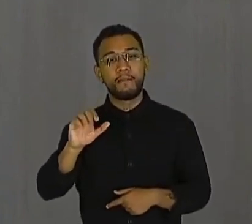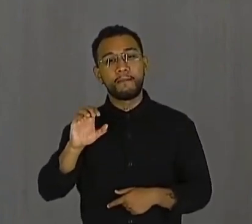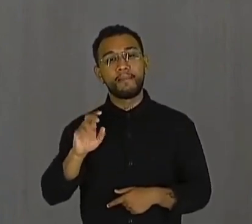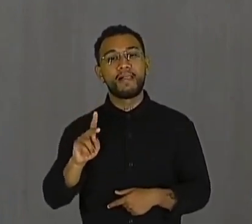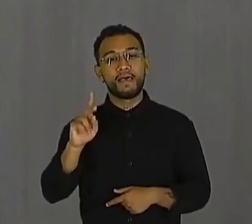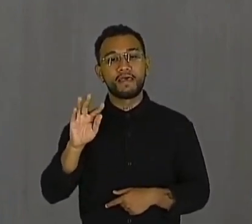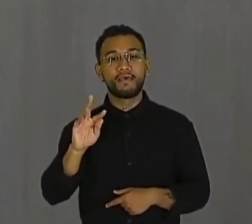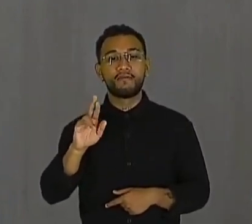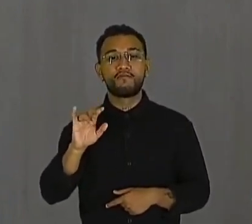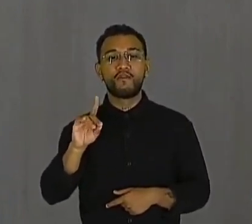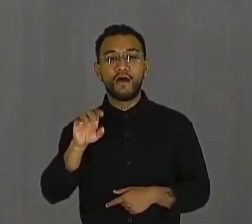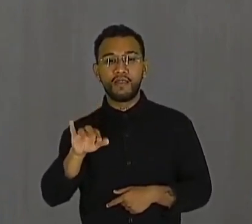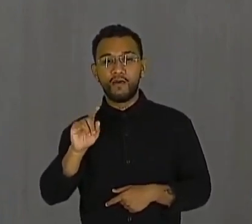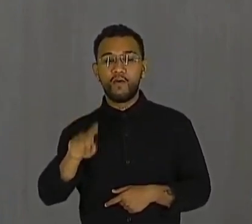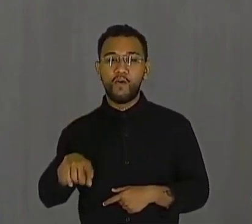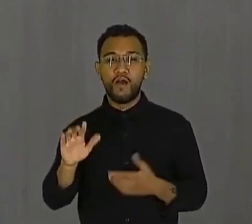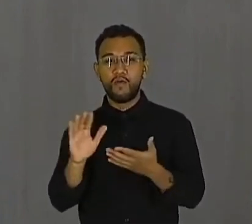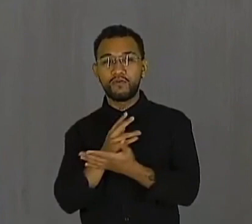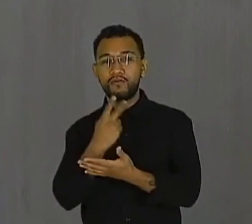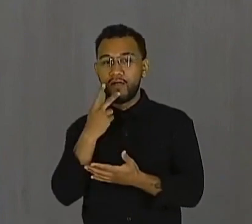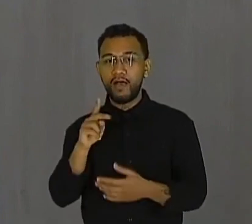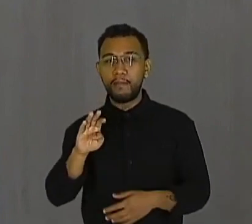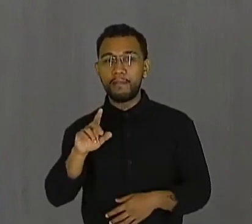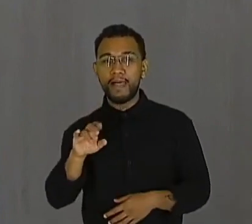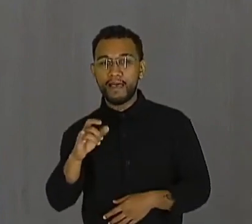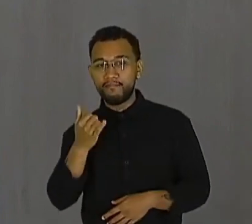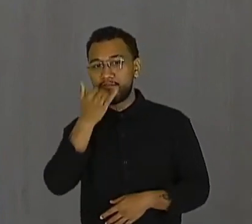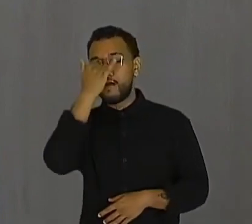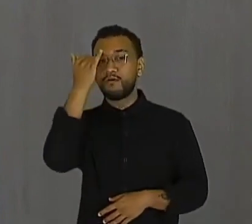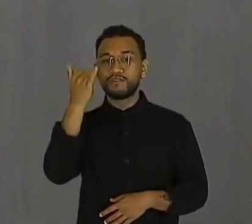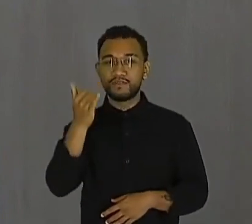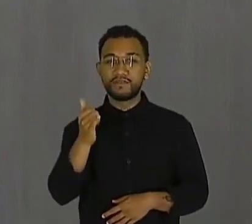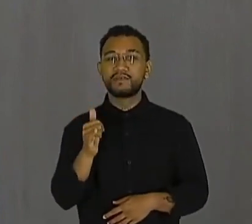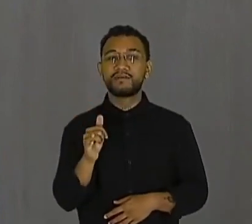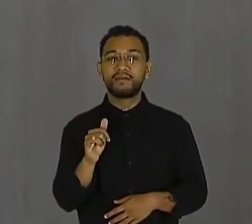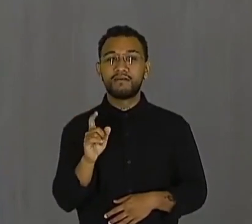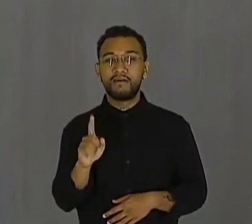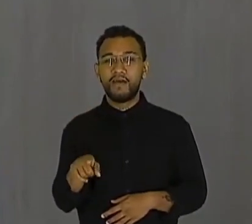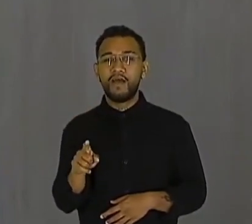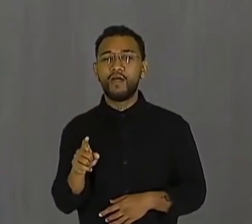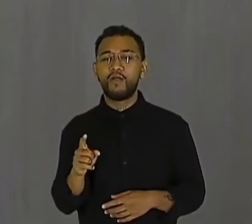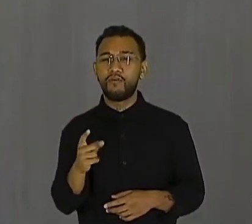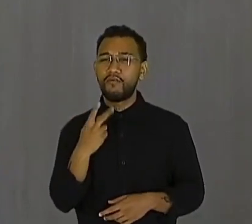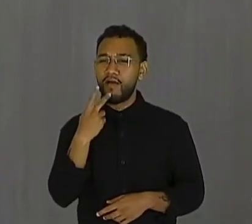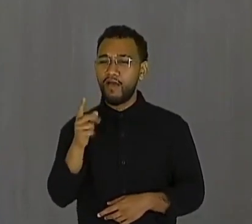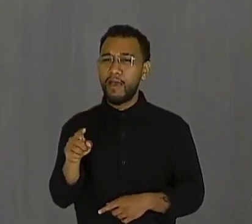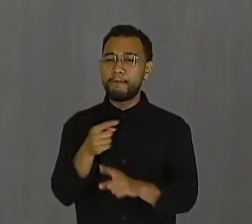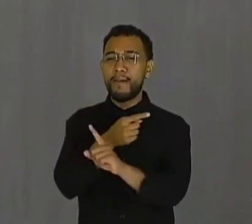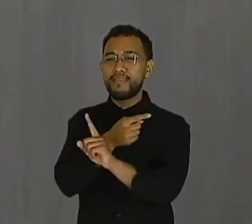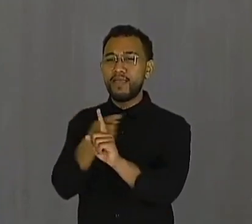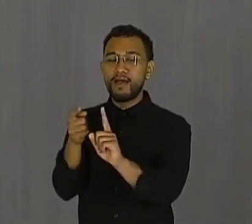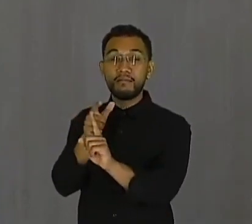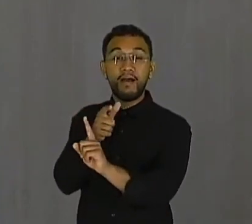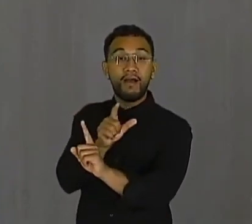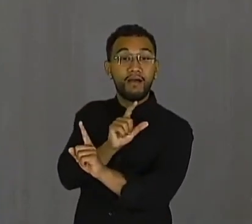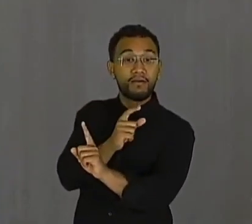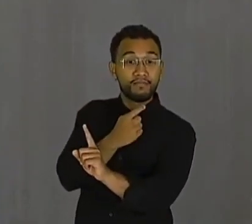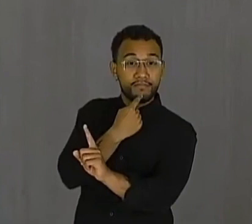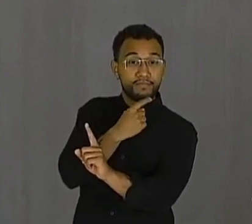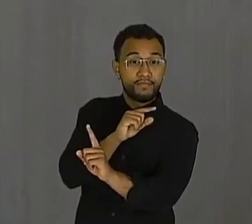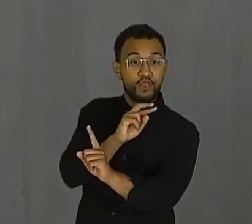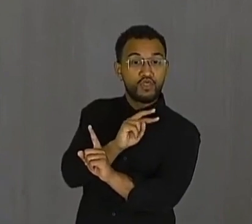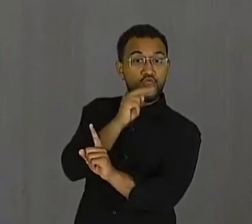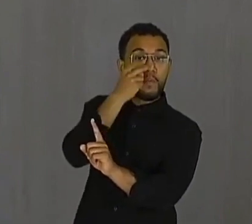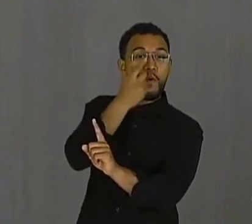chamam, que o brasileiro tudo dá um jeito, é tudo pela metade do dobro. Não sei, eu não posso